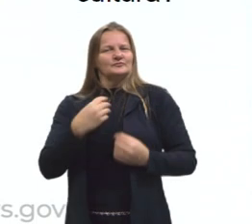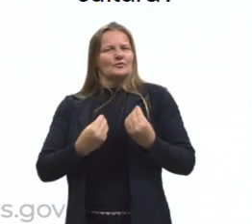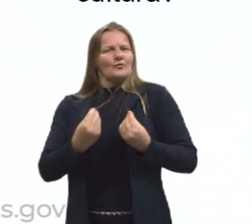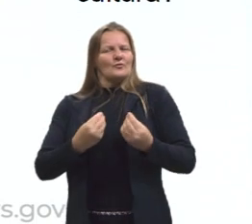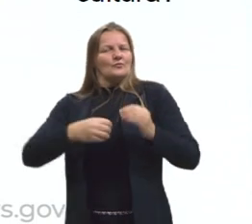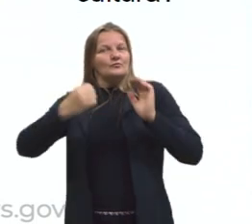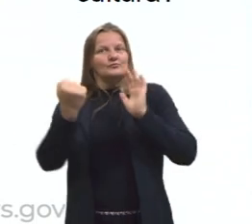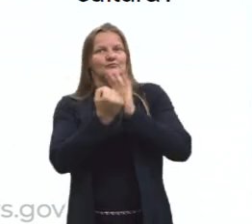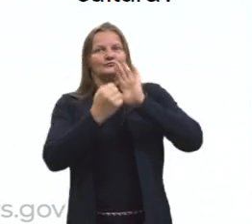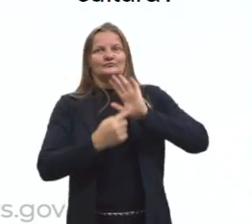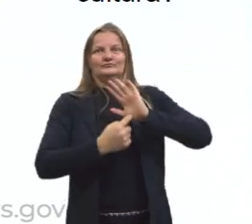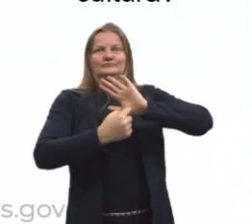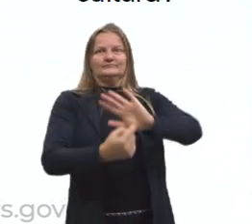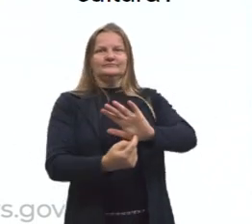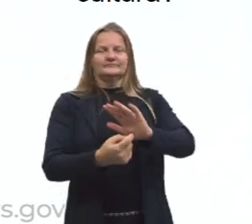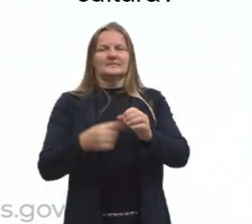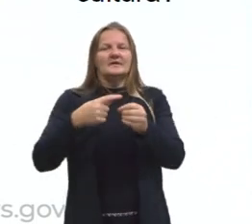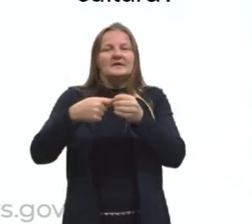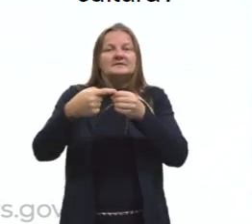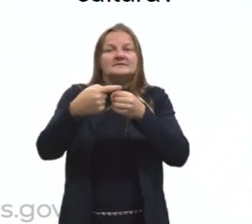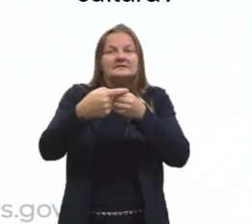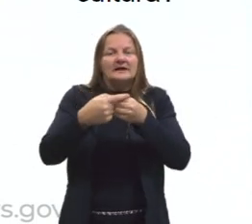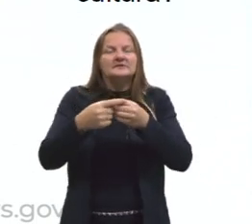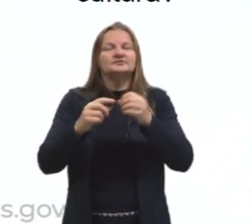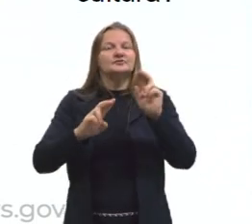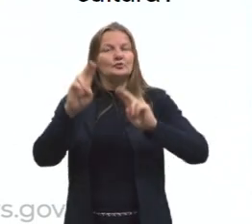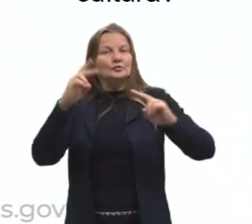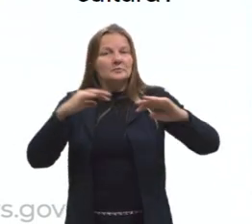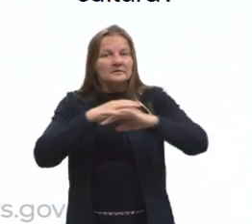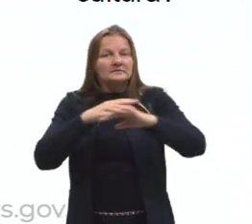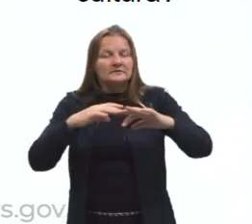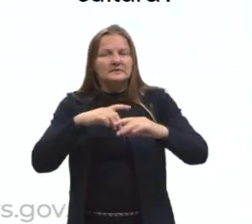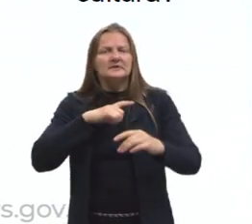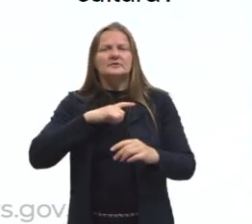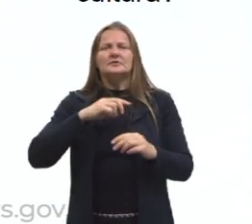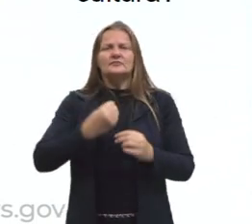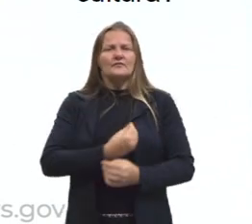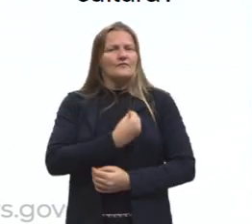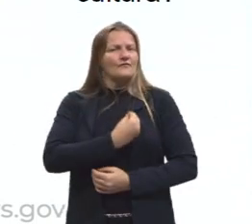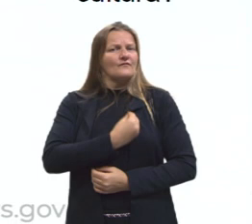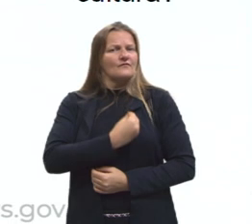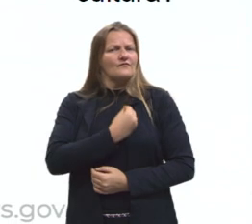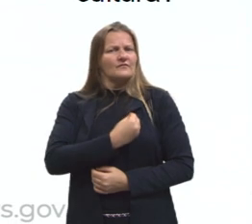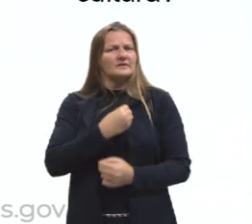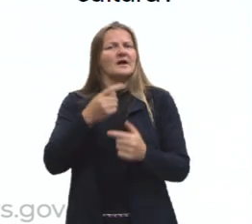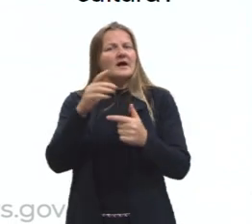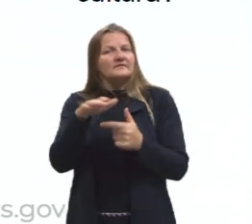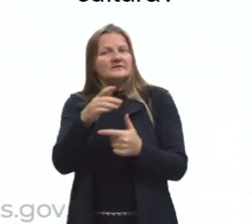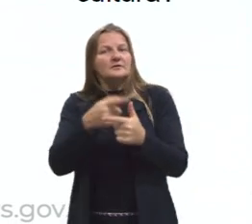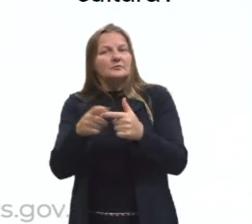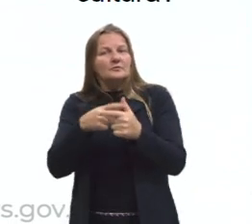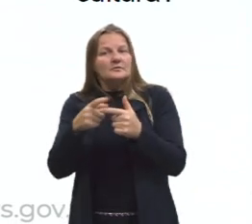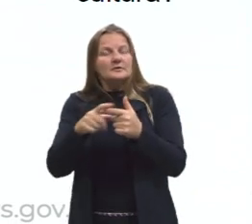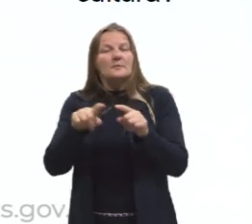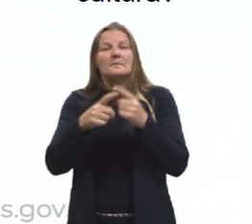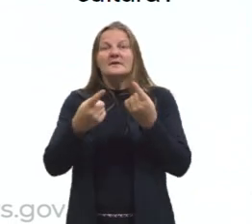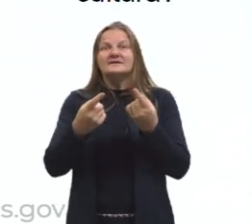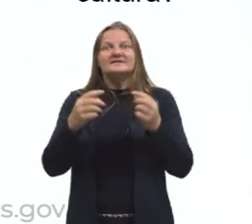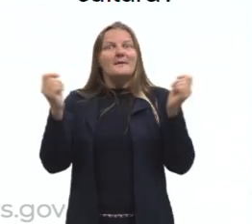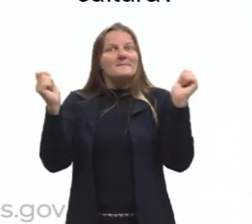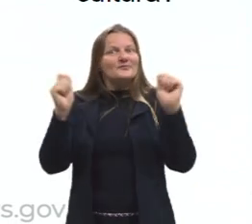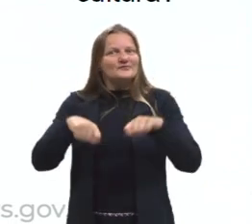manifestações, a cidade, por muitos tratada e vivenciada como problema, é um manancial de